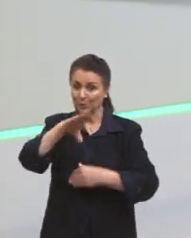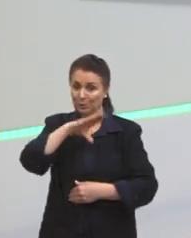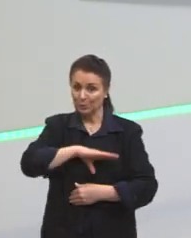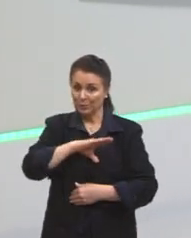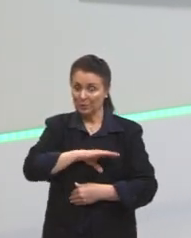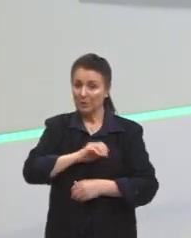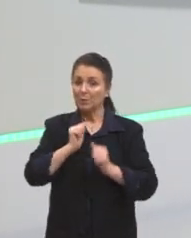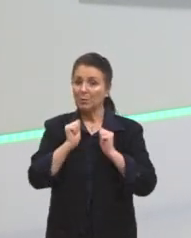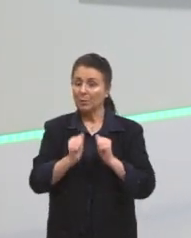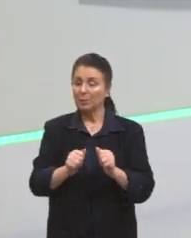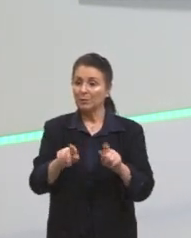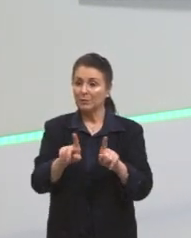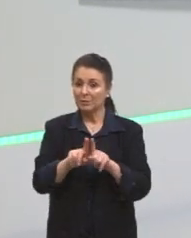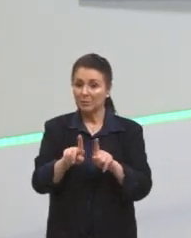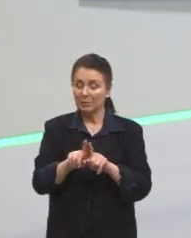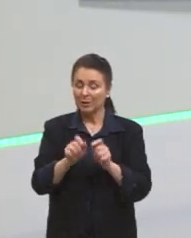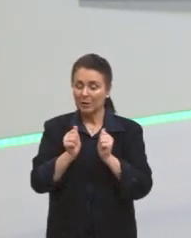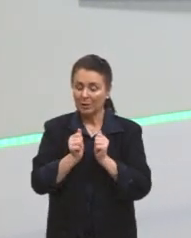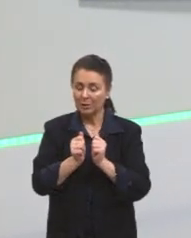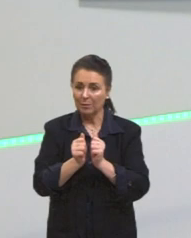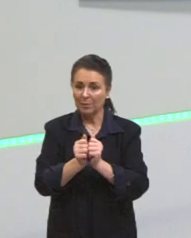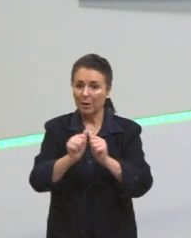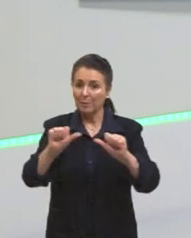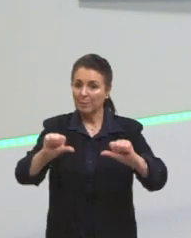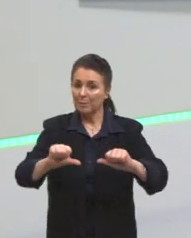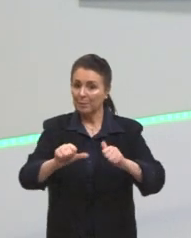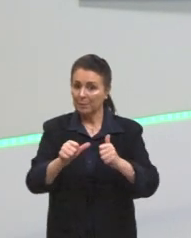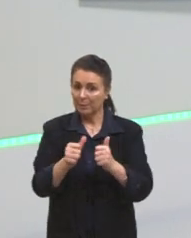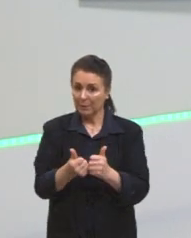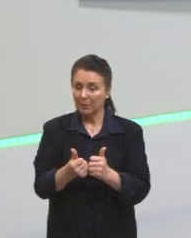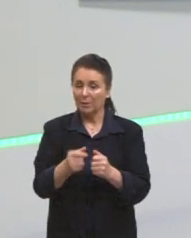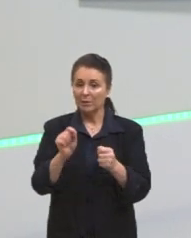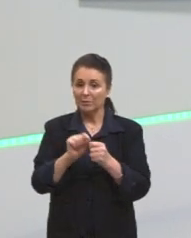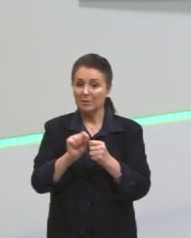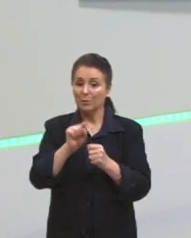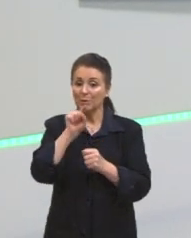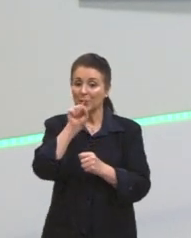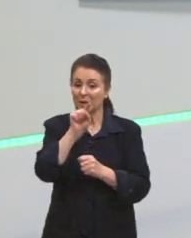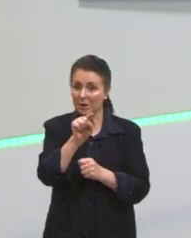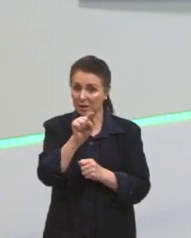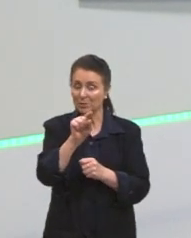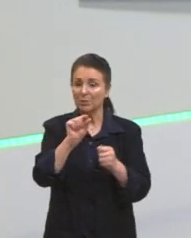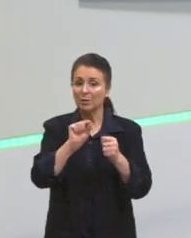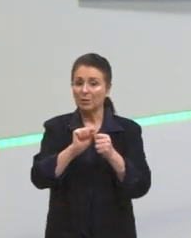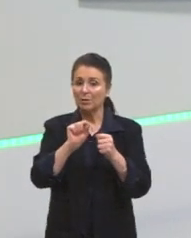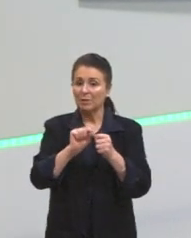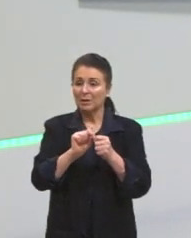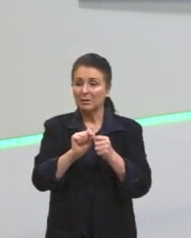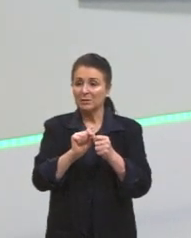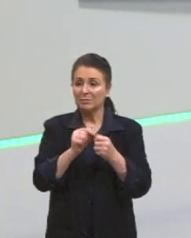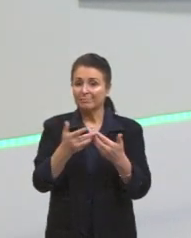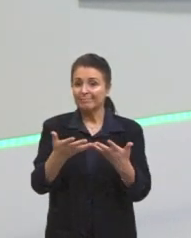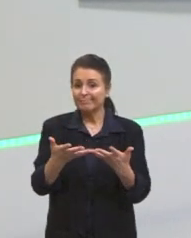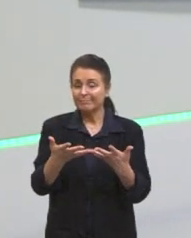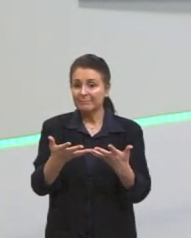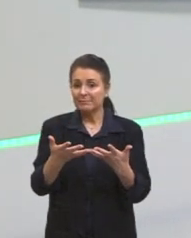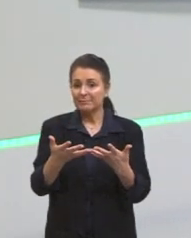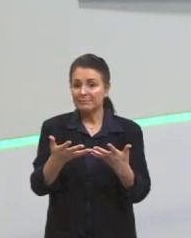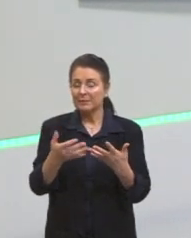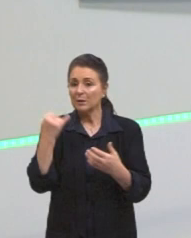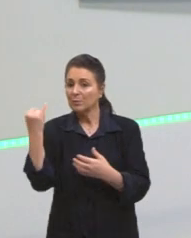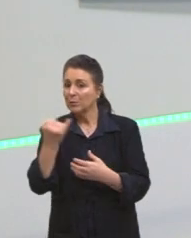possam acompanhar melhor isso, possam fazer com que isso se torne uma questão mais importante